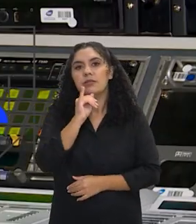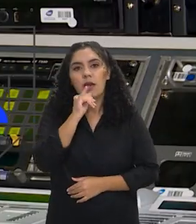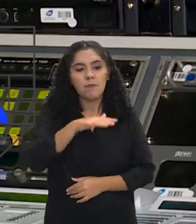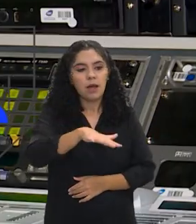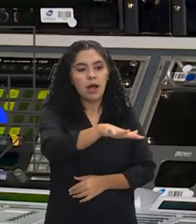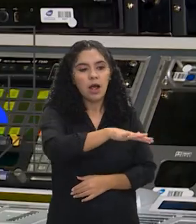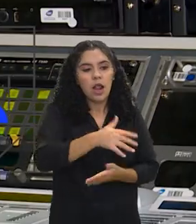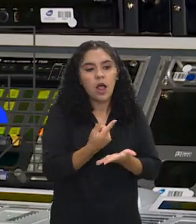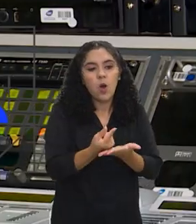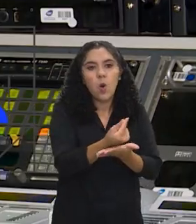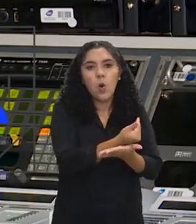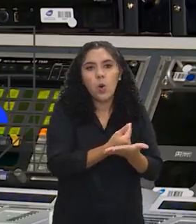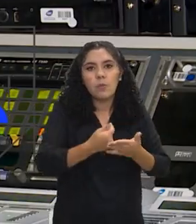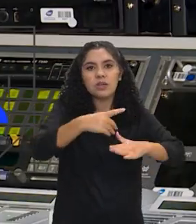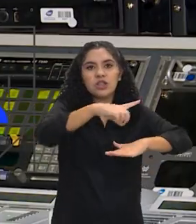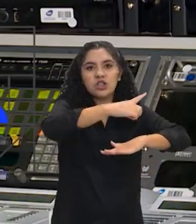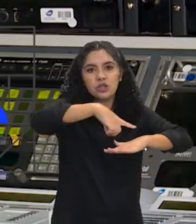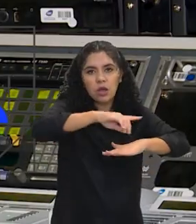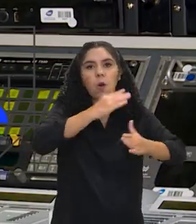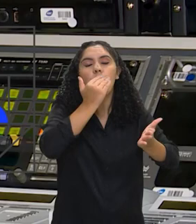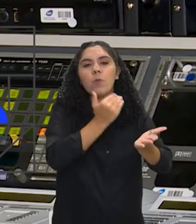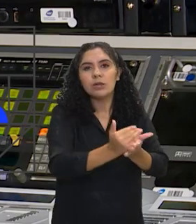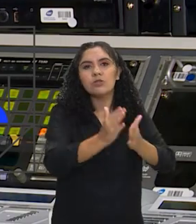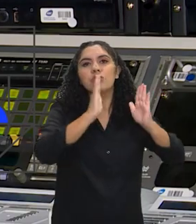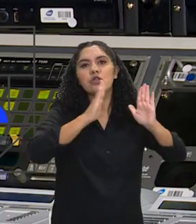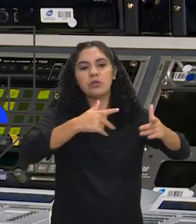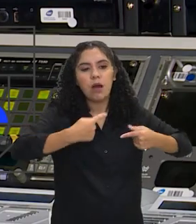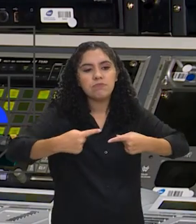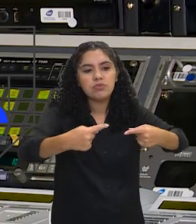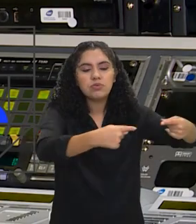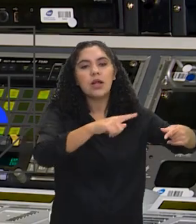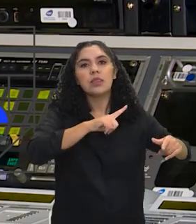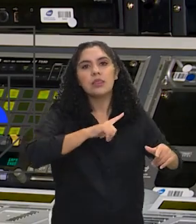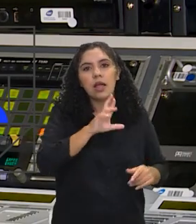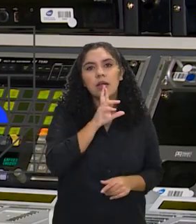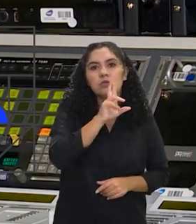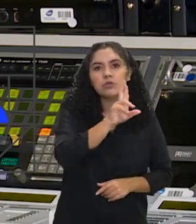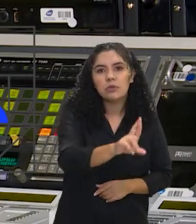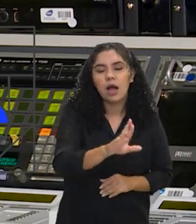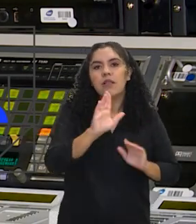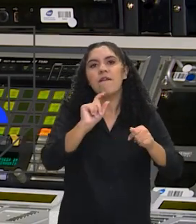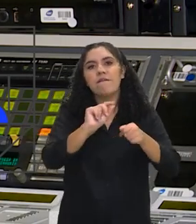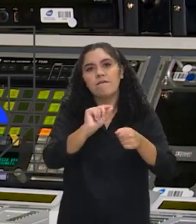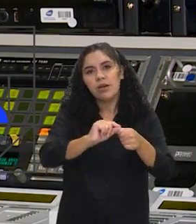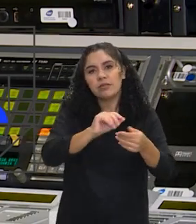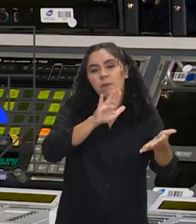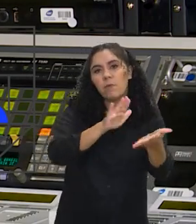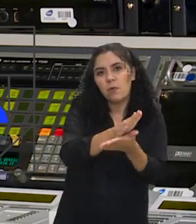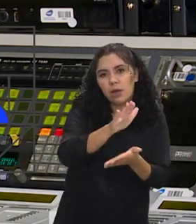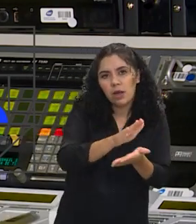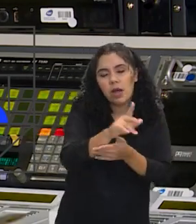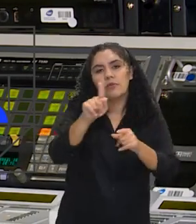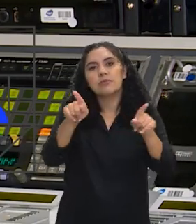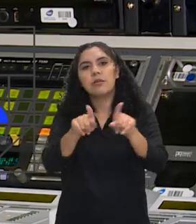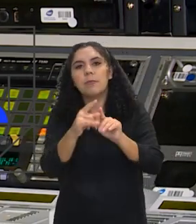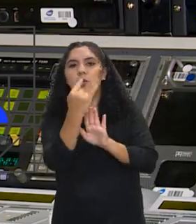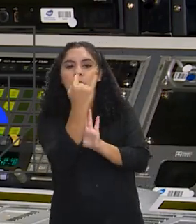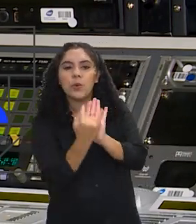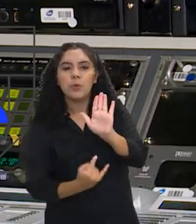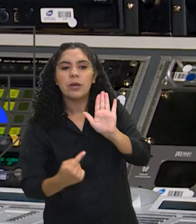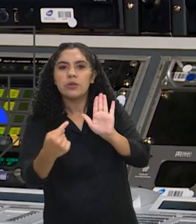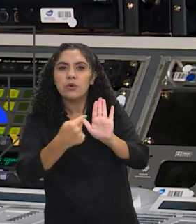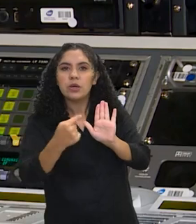digital, nós estamos liderando essa conversa e isso vai ter alguns resultados. Isso vai gerar algumas publicações, vai gerar uma declaração